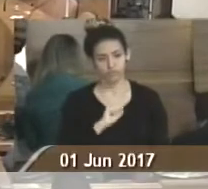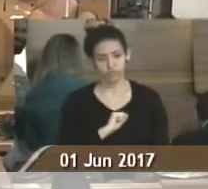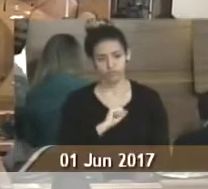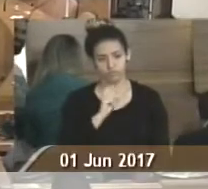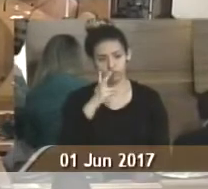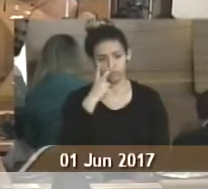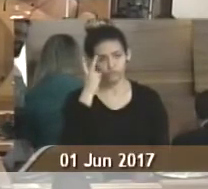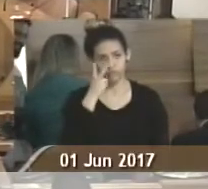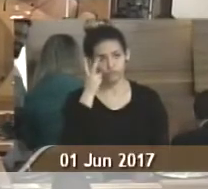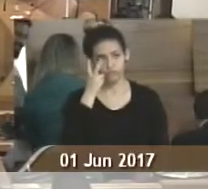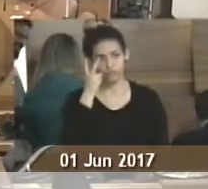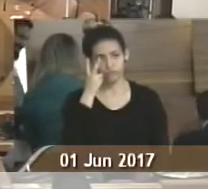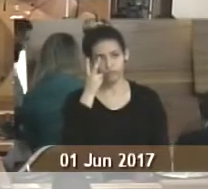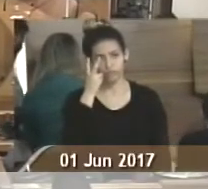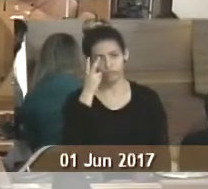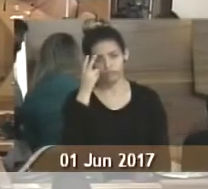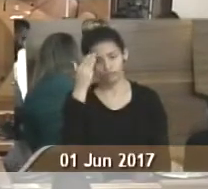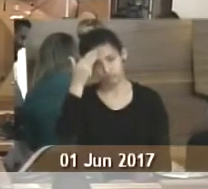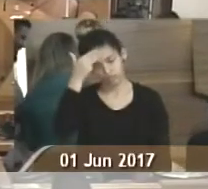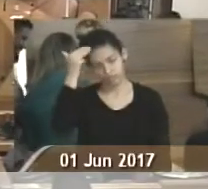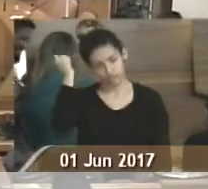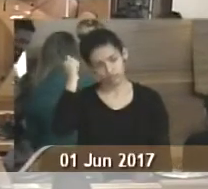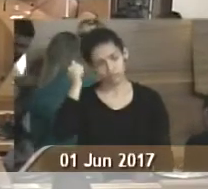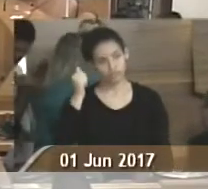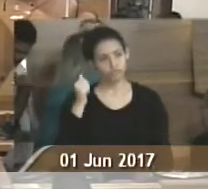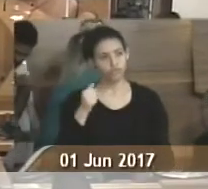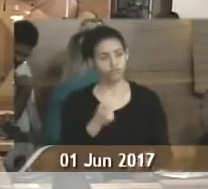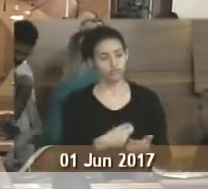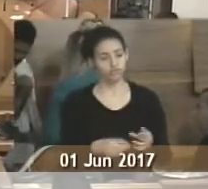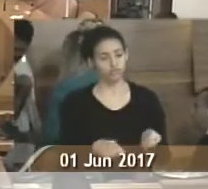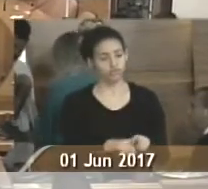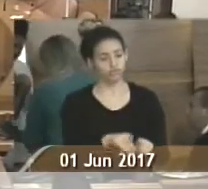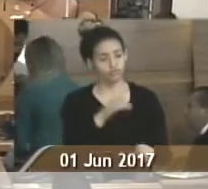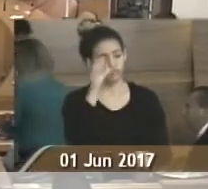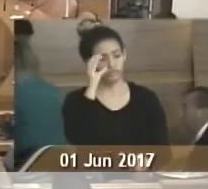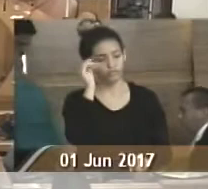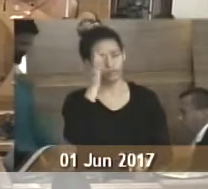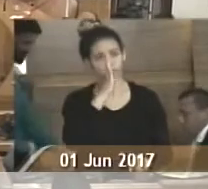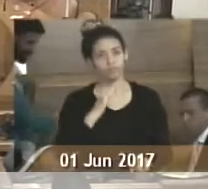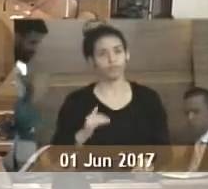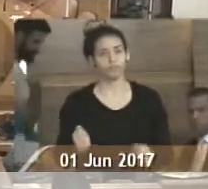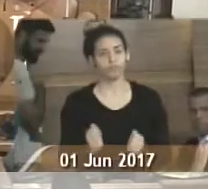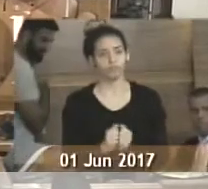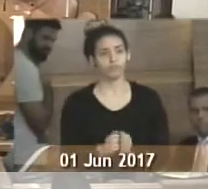de autoria do vereador Marco Antônio subscrito pela vereadora Tite Brasil.